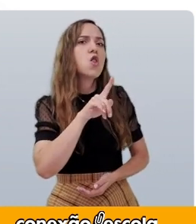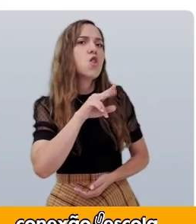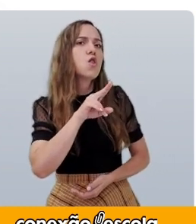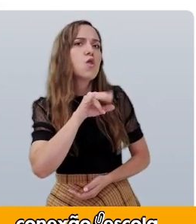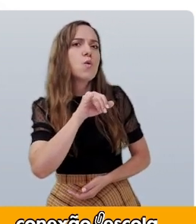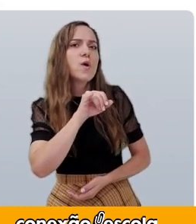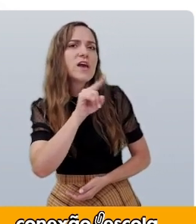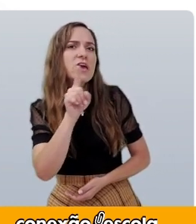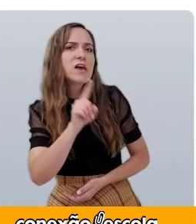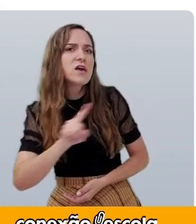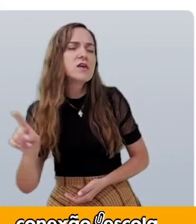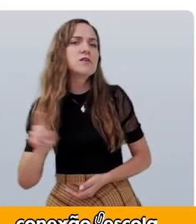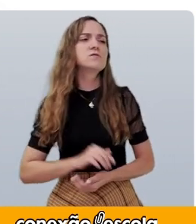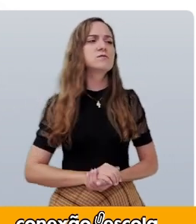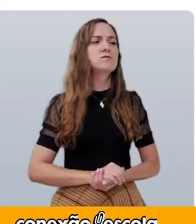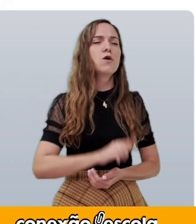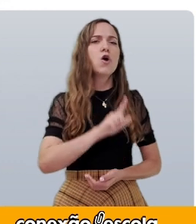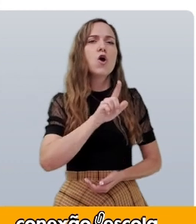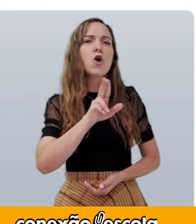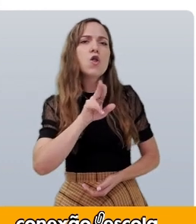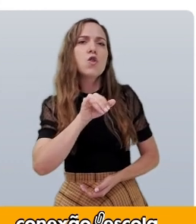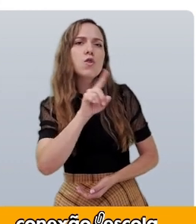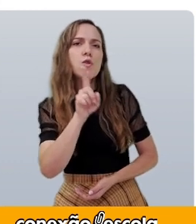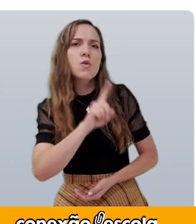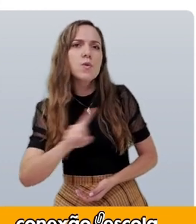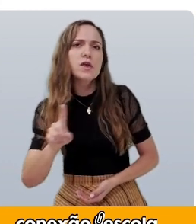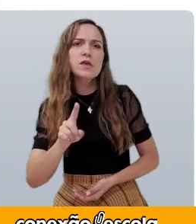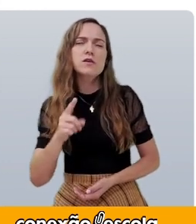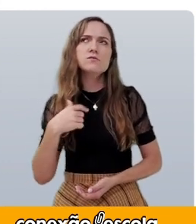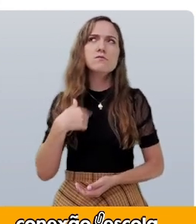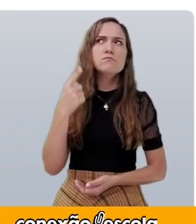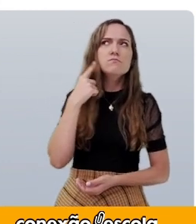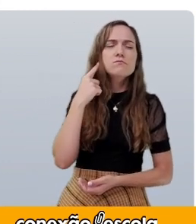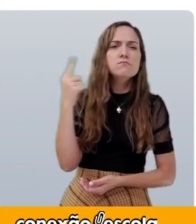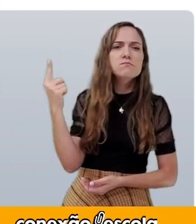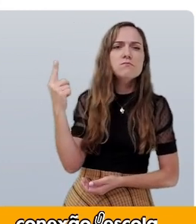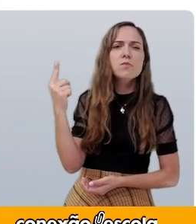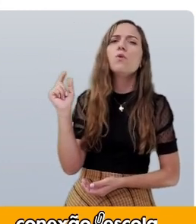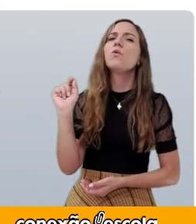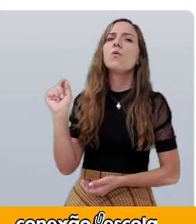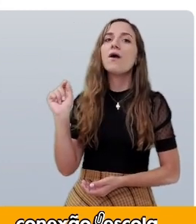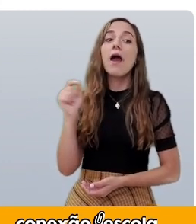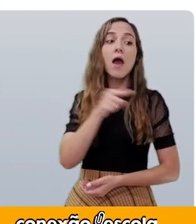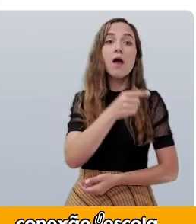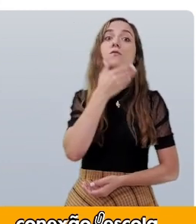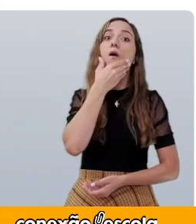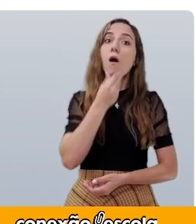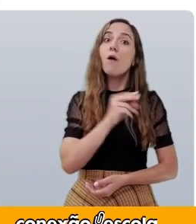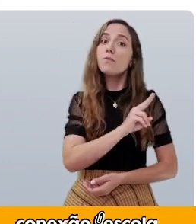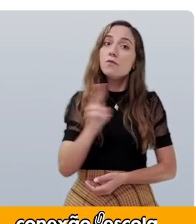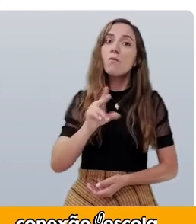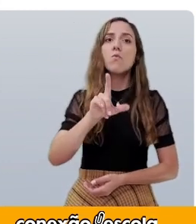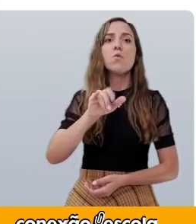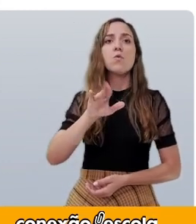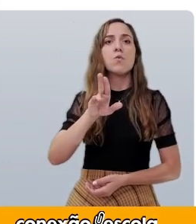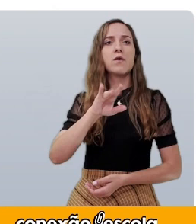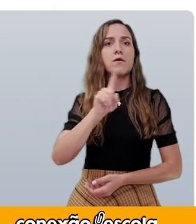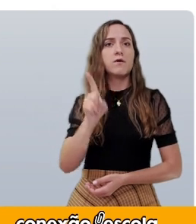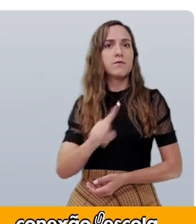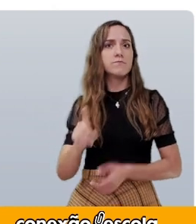Luiz, Luiz, Luiz, a voz repetia. Acontece que o homem se chama Luiz.